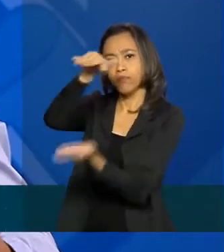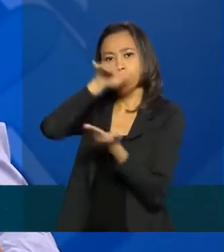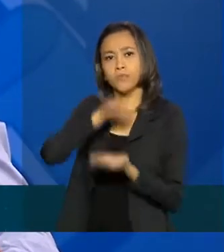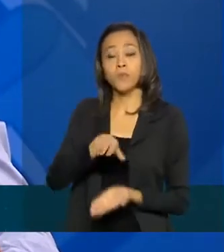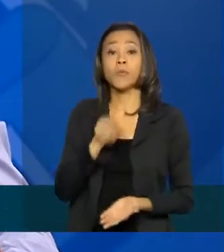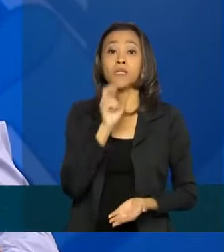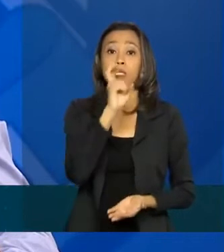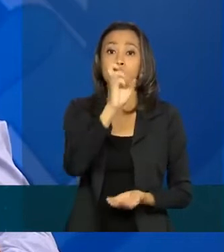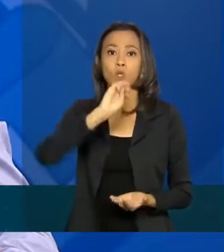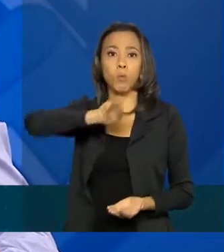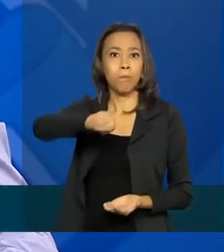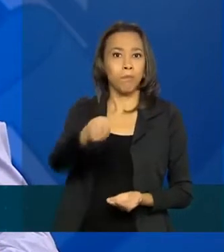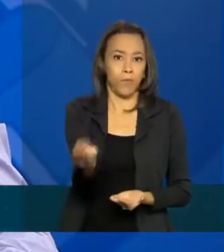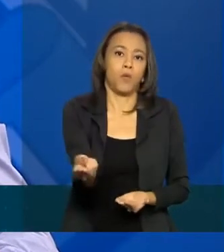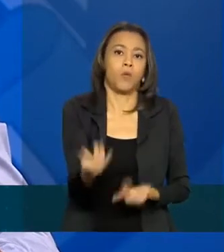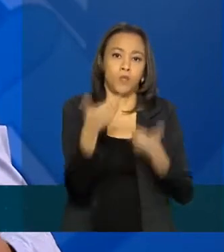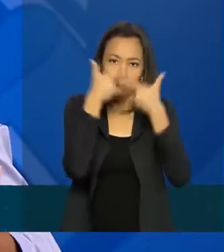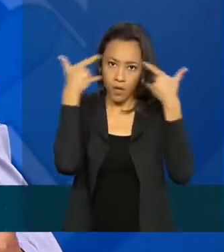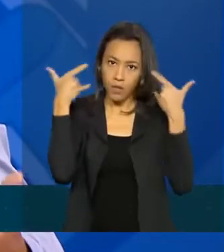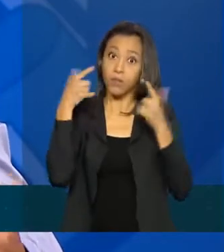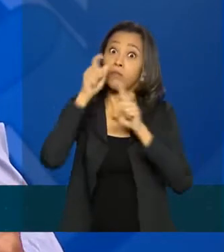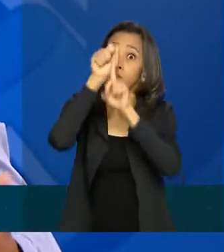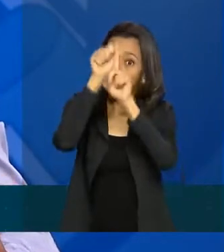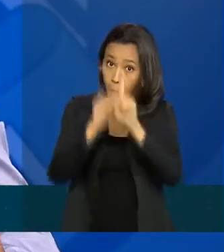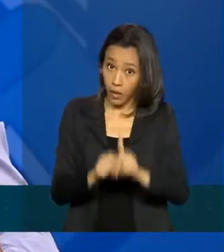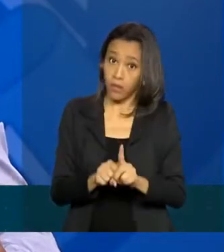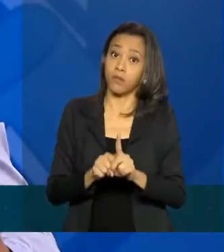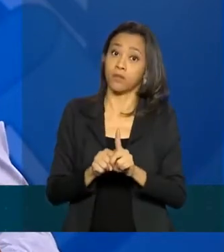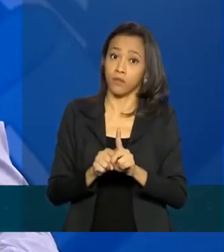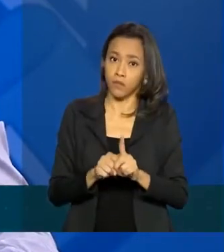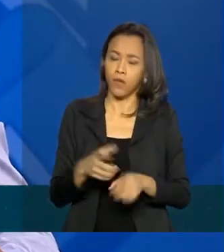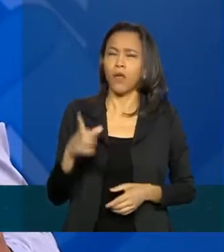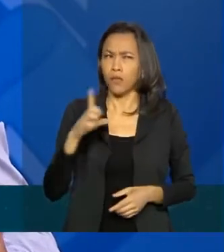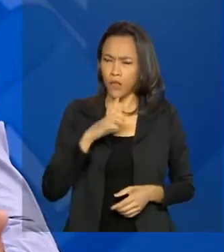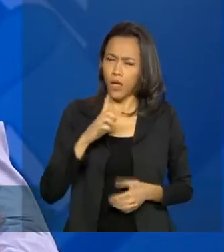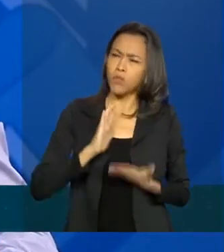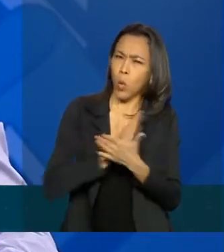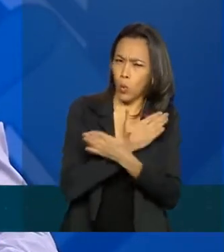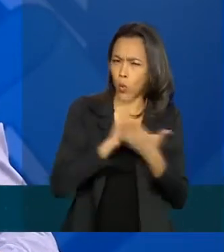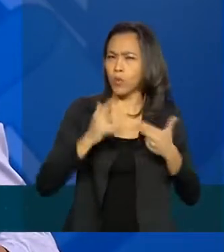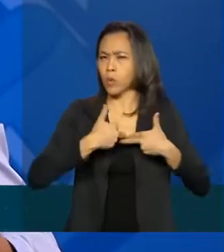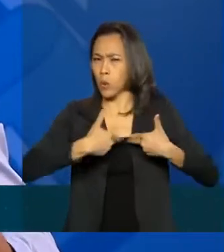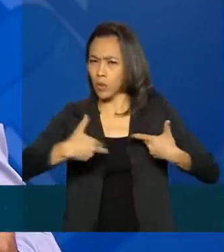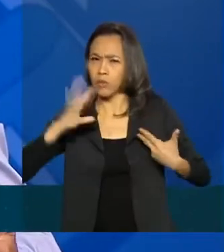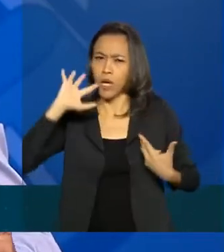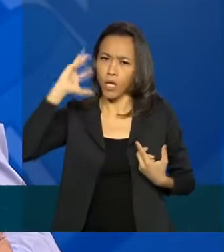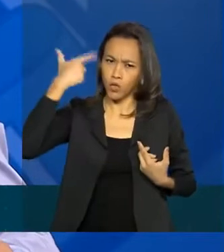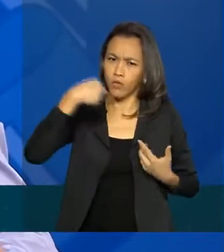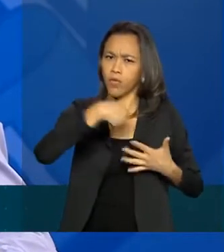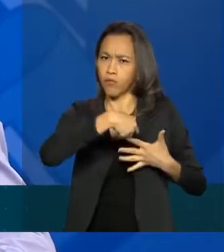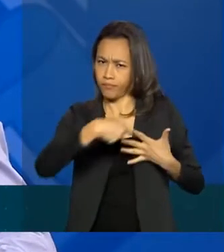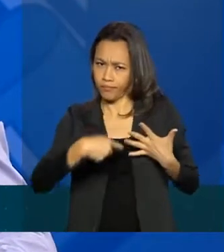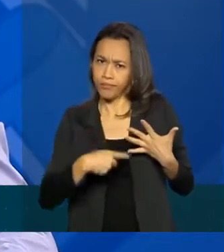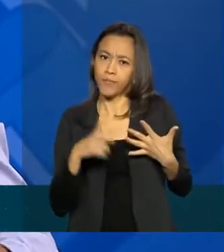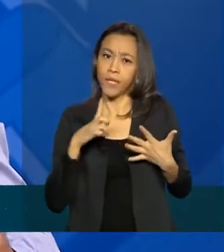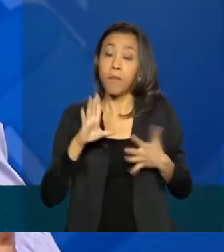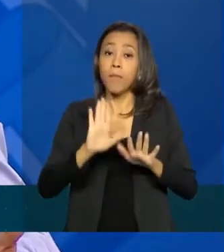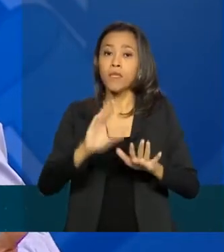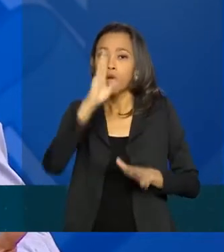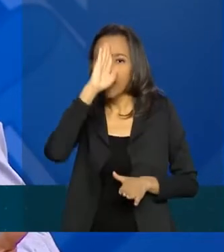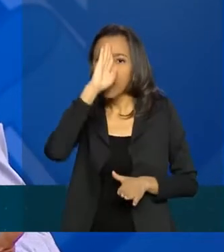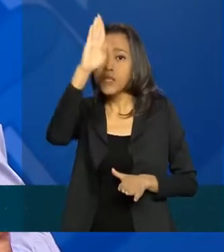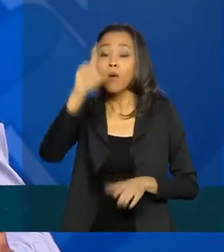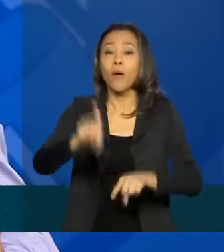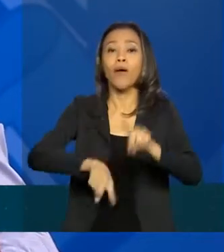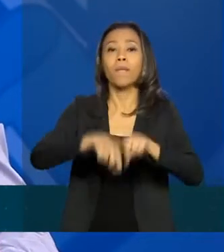máscaras por mês. Temos ainda algumas questões a serem resolvidas com eles, a principal delas é a